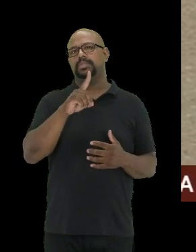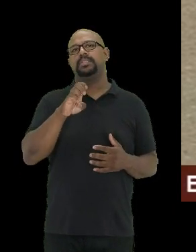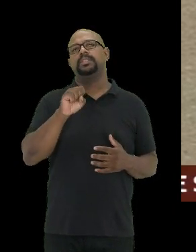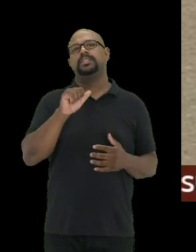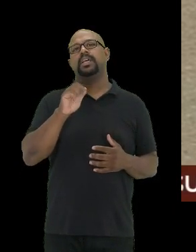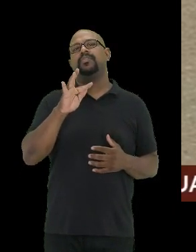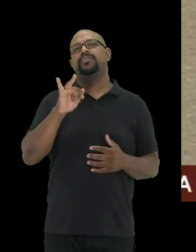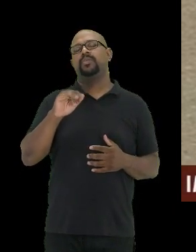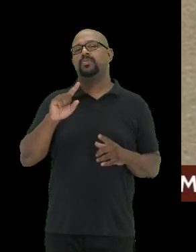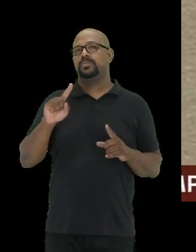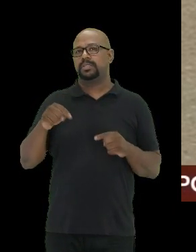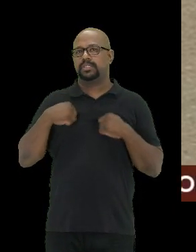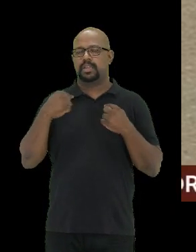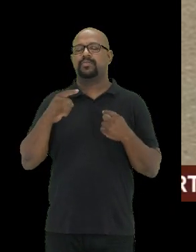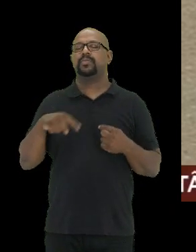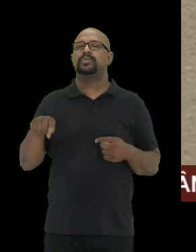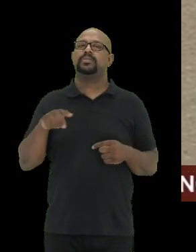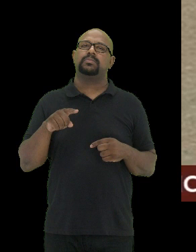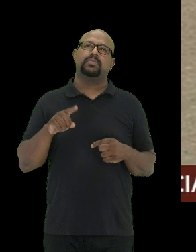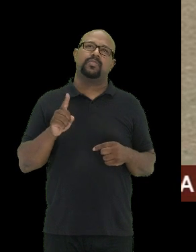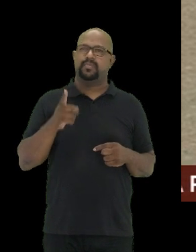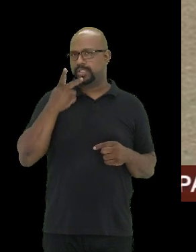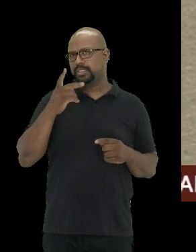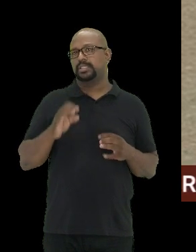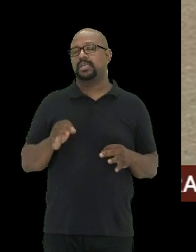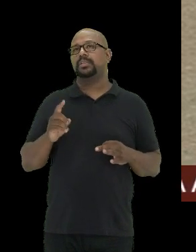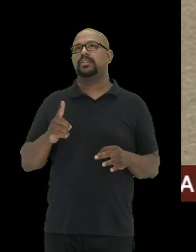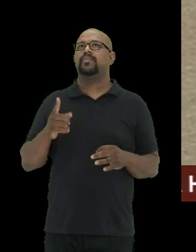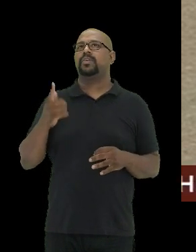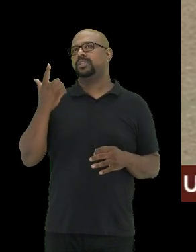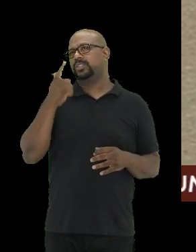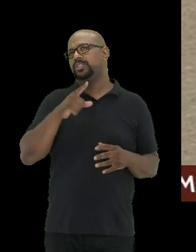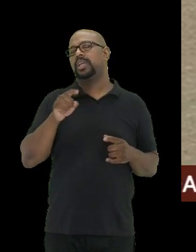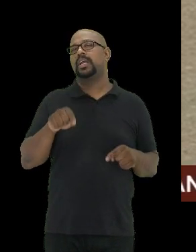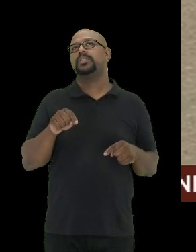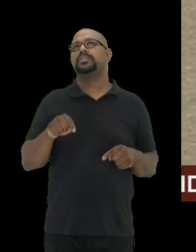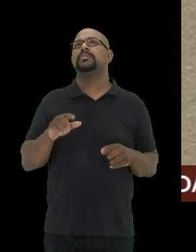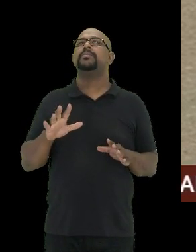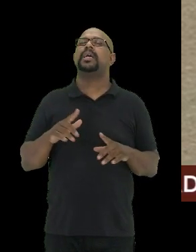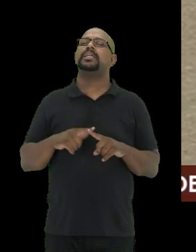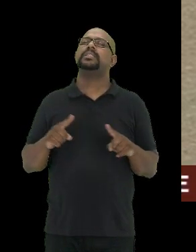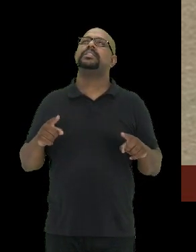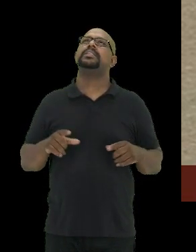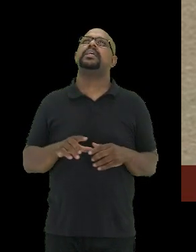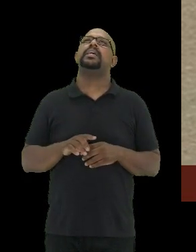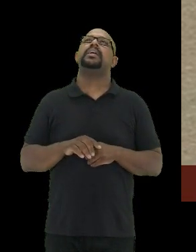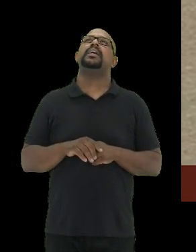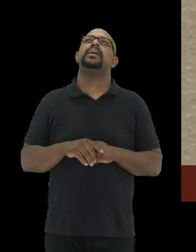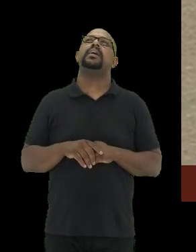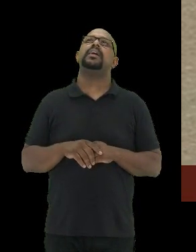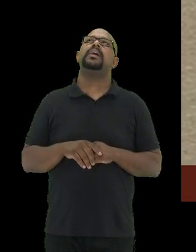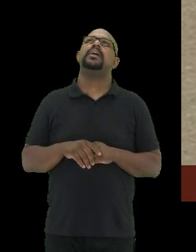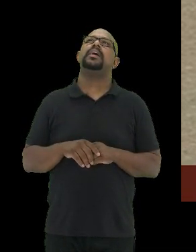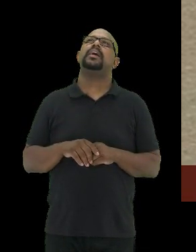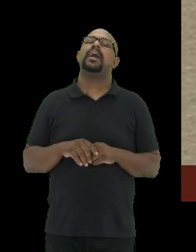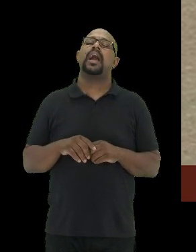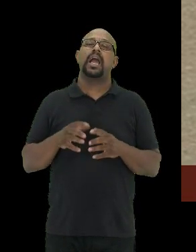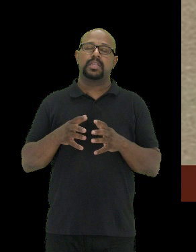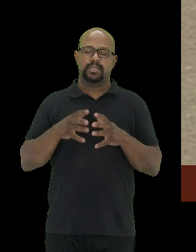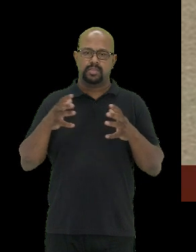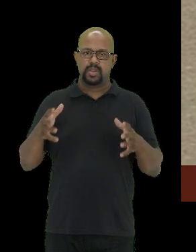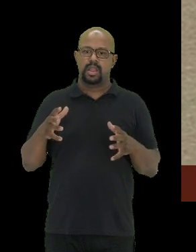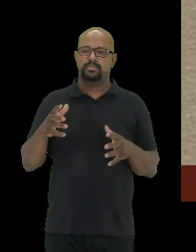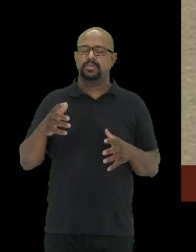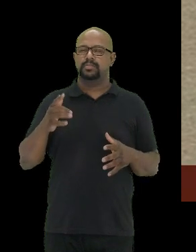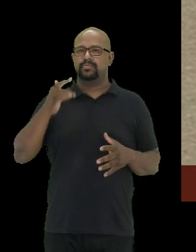tempo, do meu tempo, pelo menos, não vou dizer desse século, porque eu não vou chegar ao fim desse século, mas é a enorme inequidade no acesso à